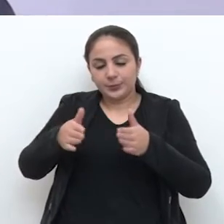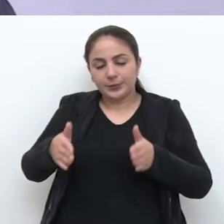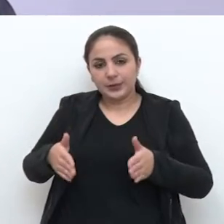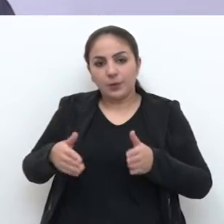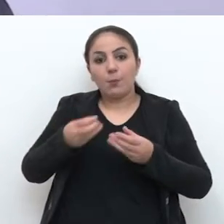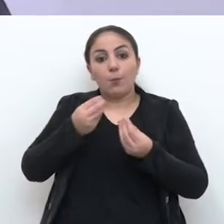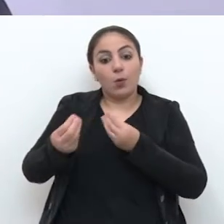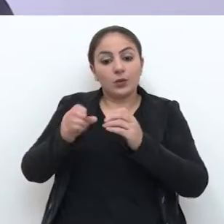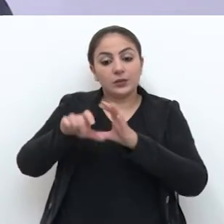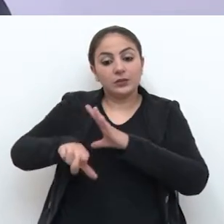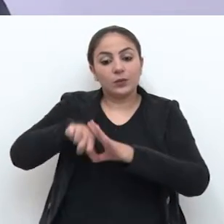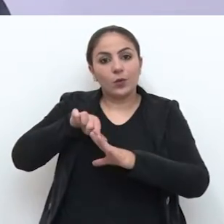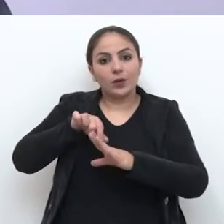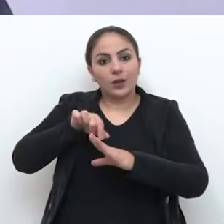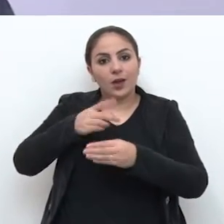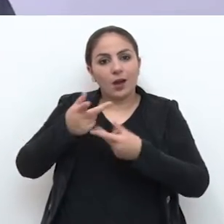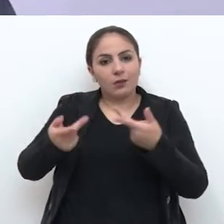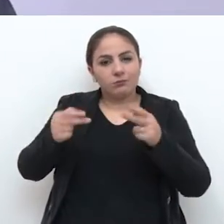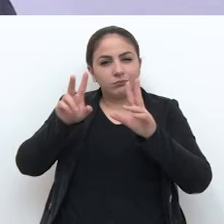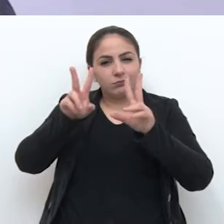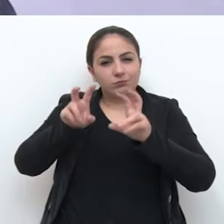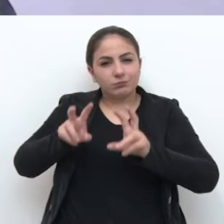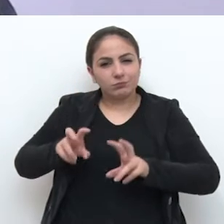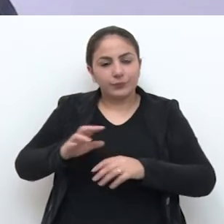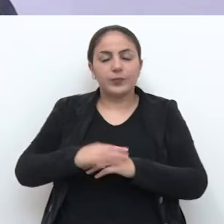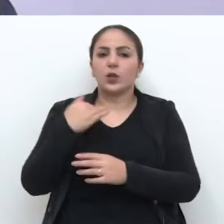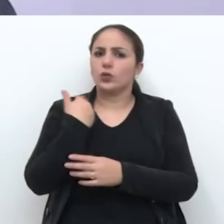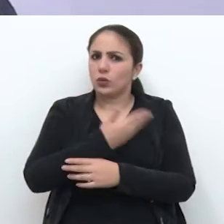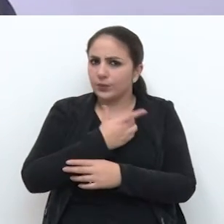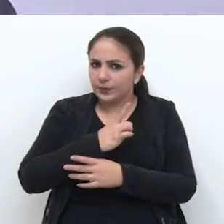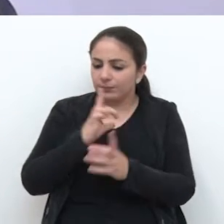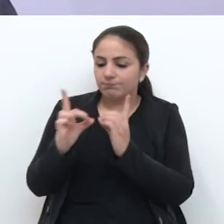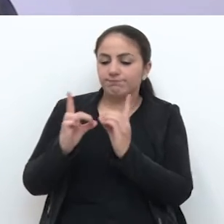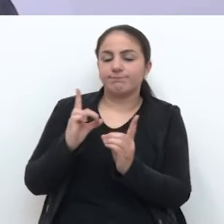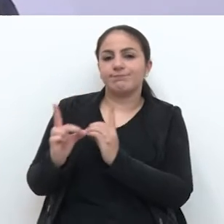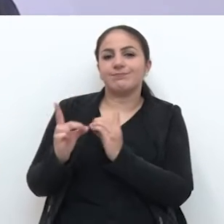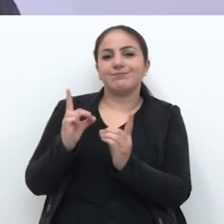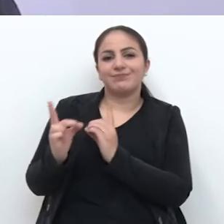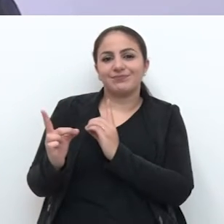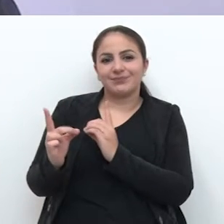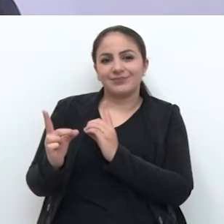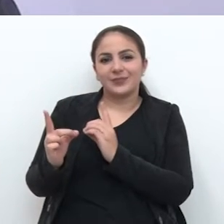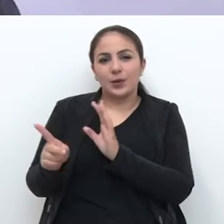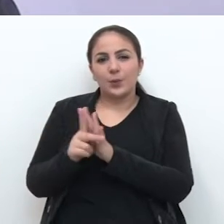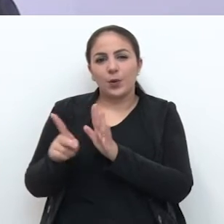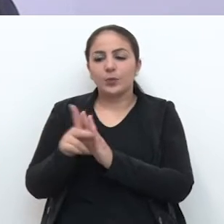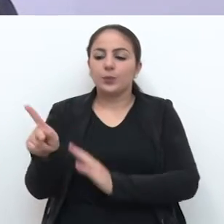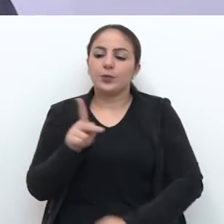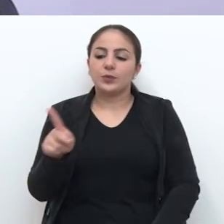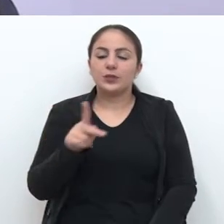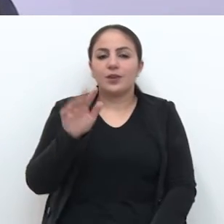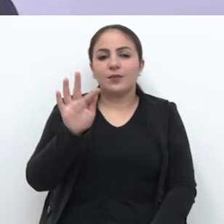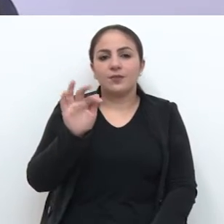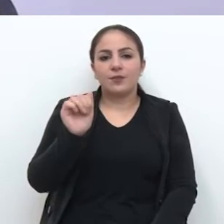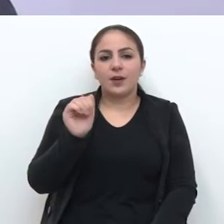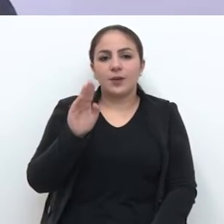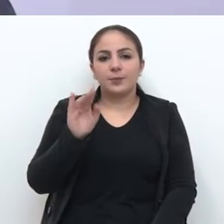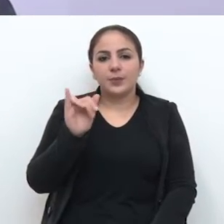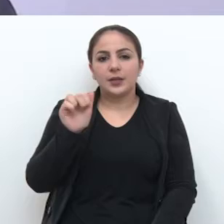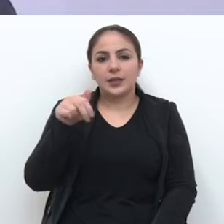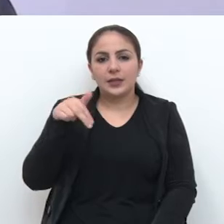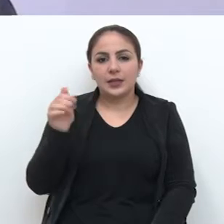determinadas categorias. Nós temos a coordenação da professora Fabiane Burlamacchi,